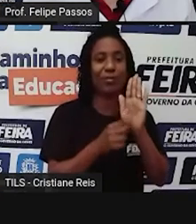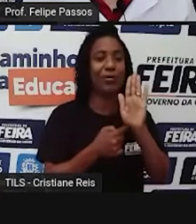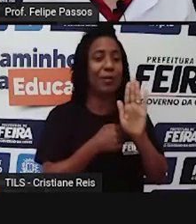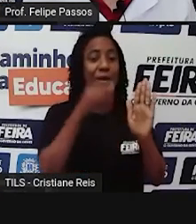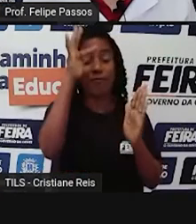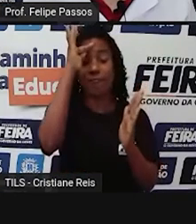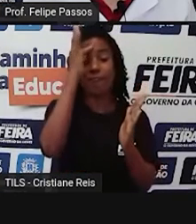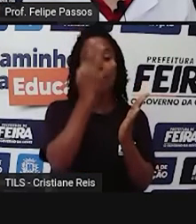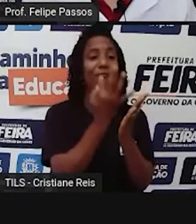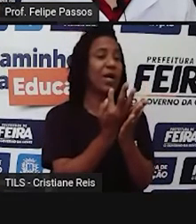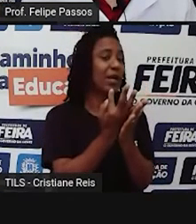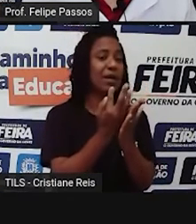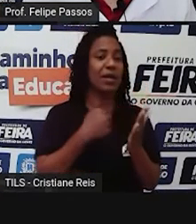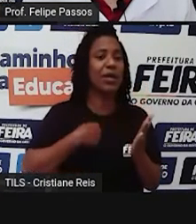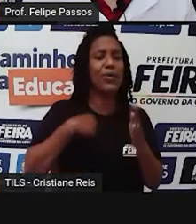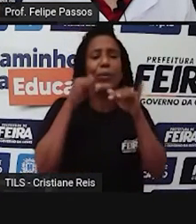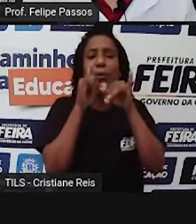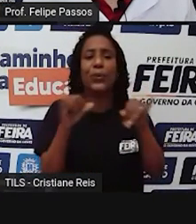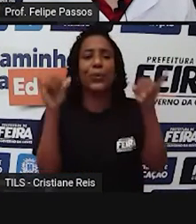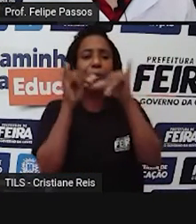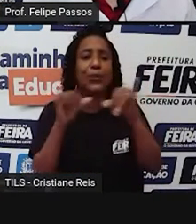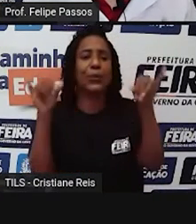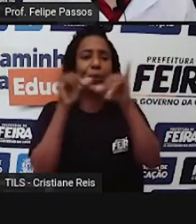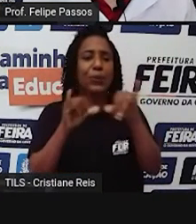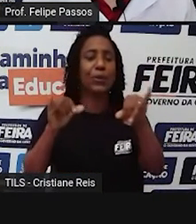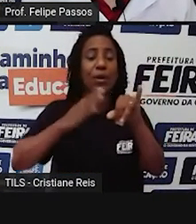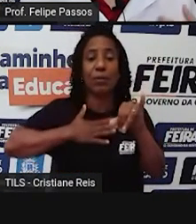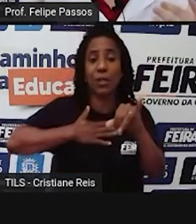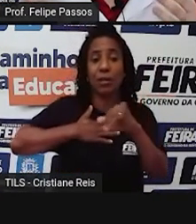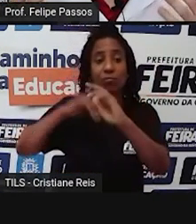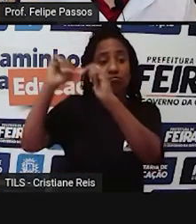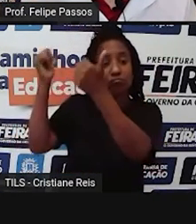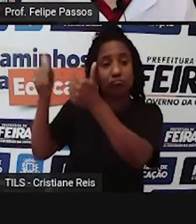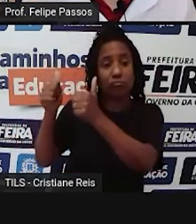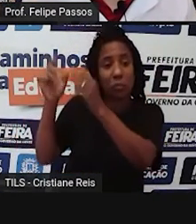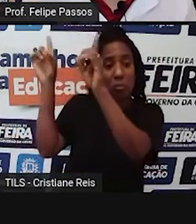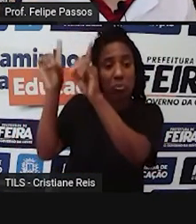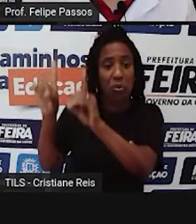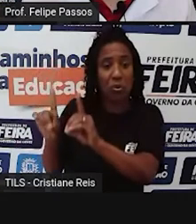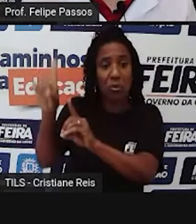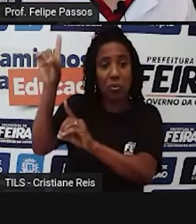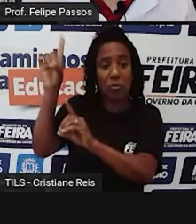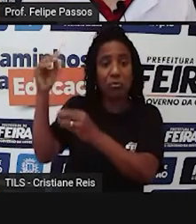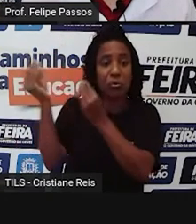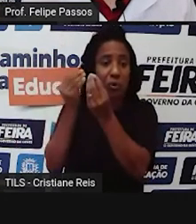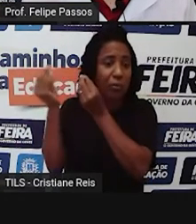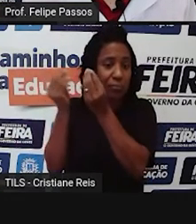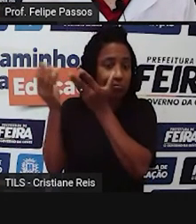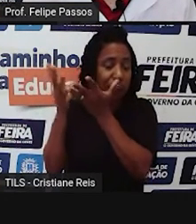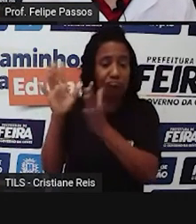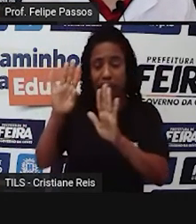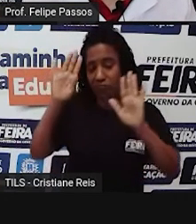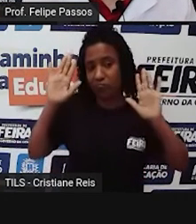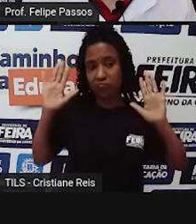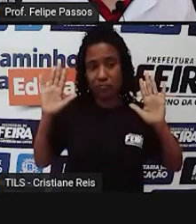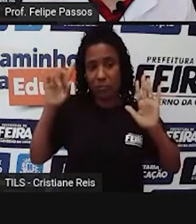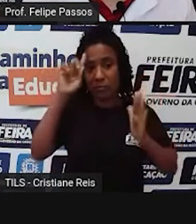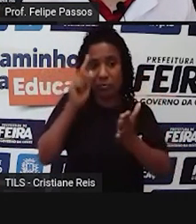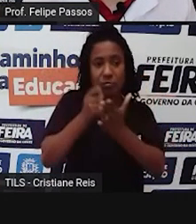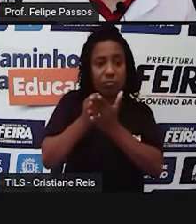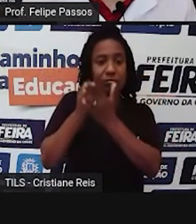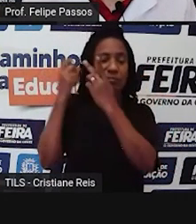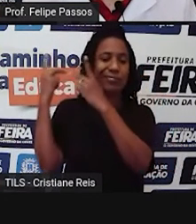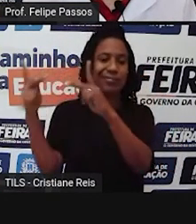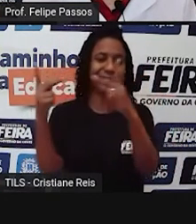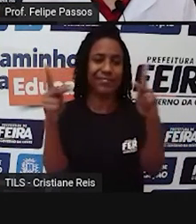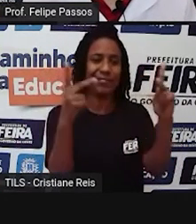a sua forma de enxergar o espiritual, é a sua forma de enxergar a divindade, né? São várias religiões aí